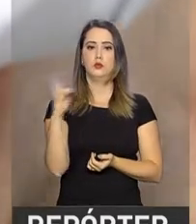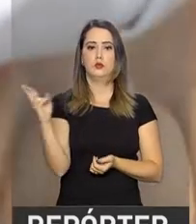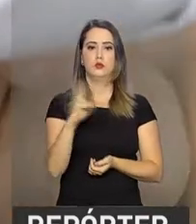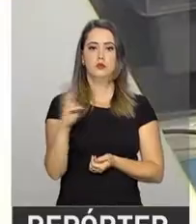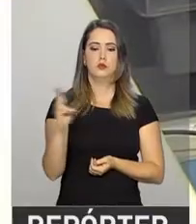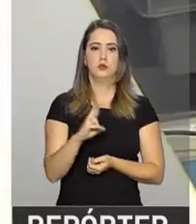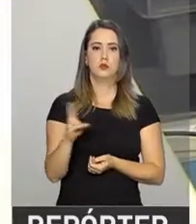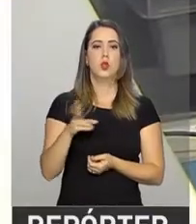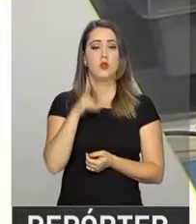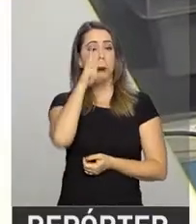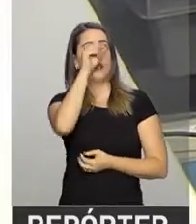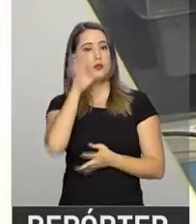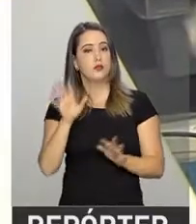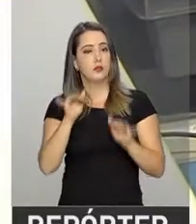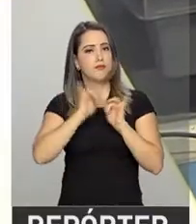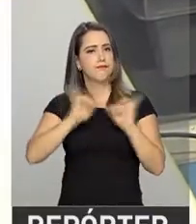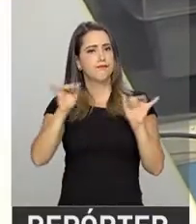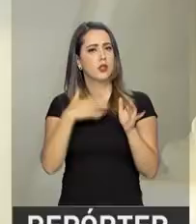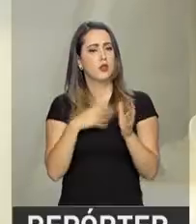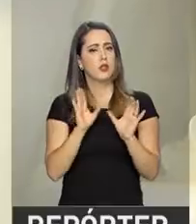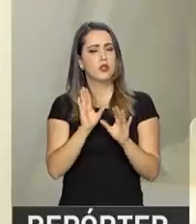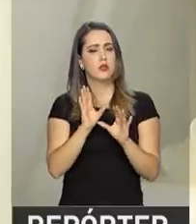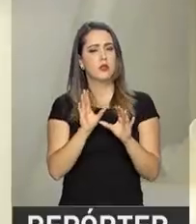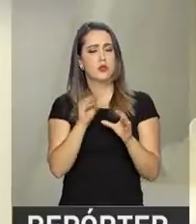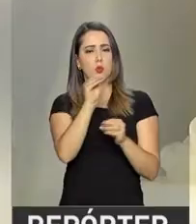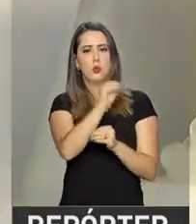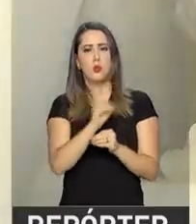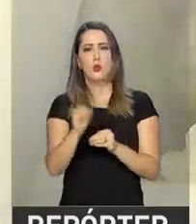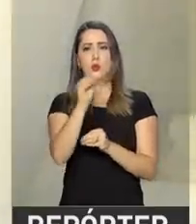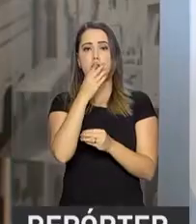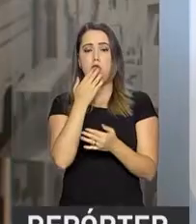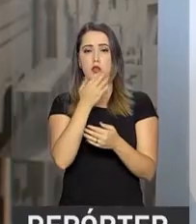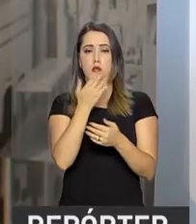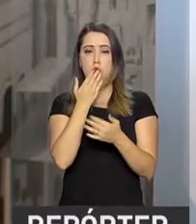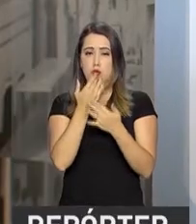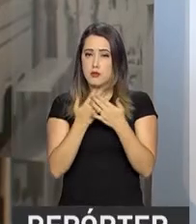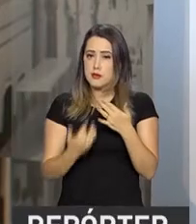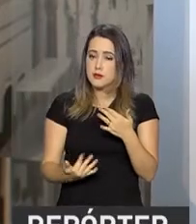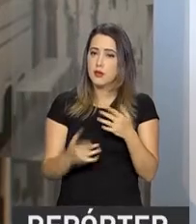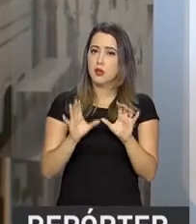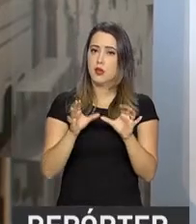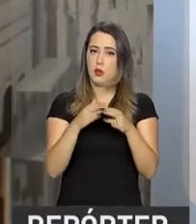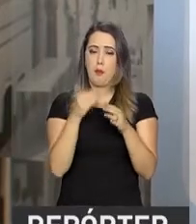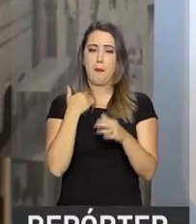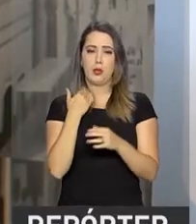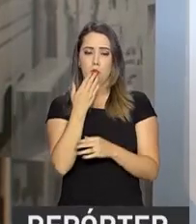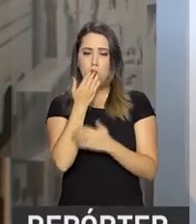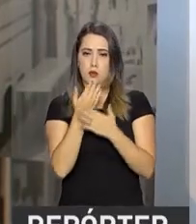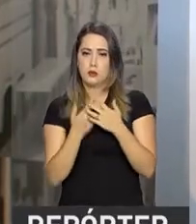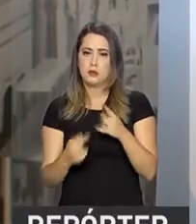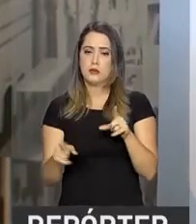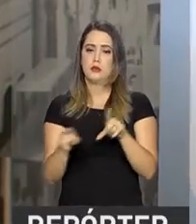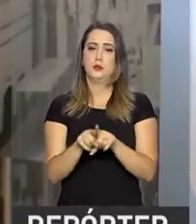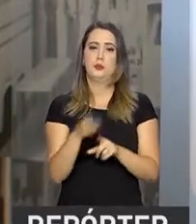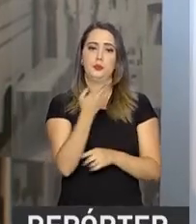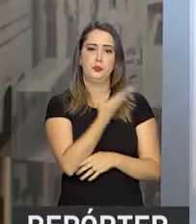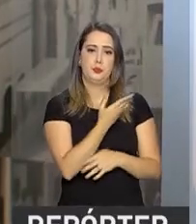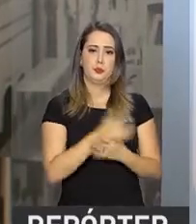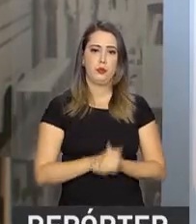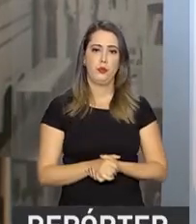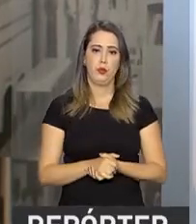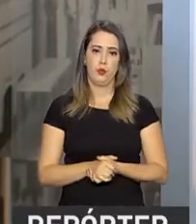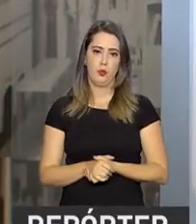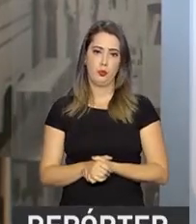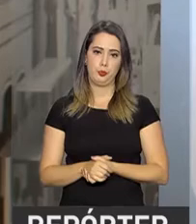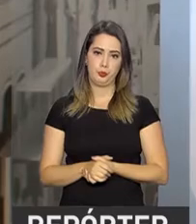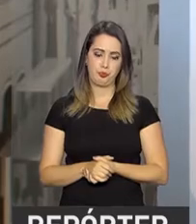de reais no fortalecimento da rede de sangue e hemoderivados. O Brasil tem uma rede estruturada para receber a coleta